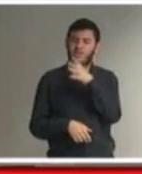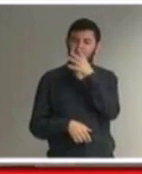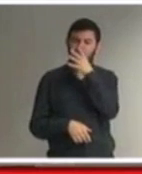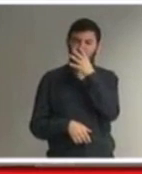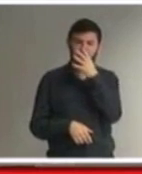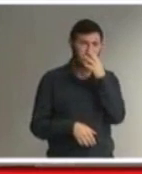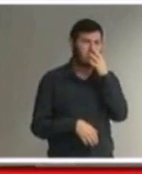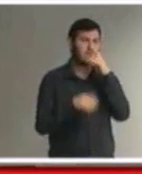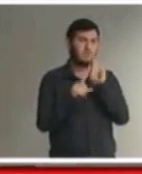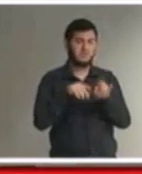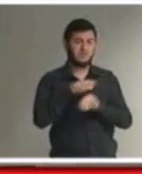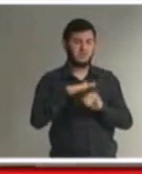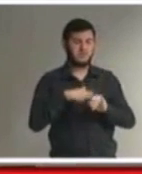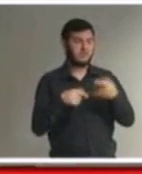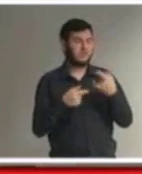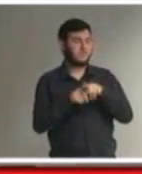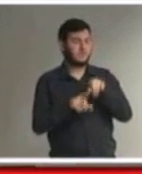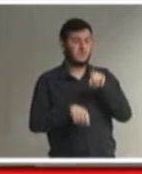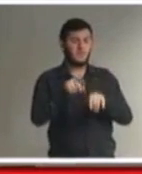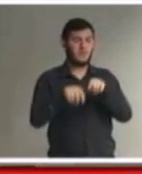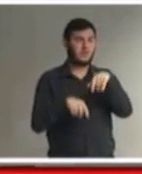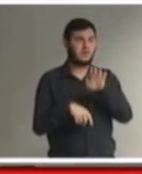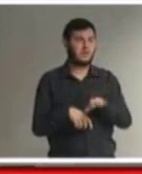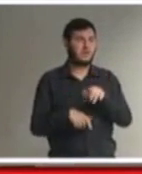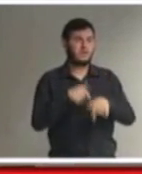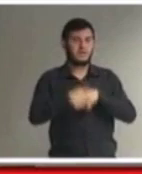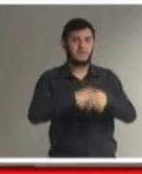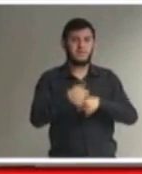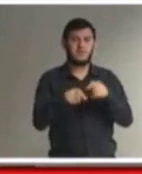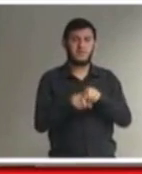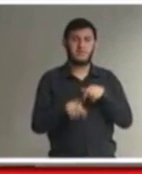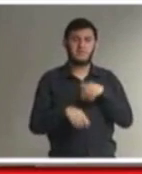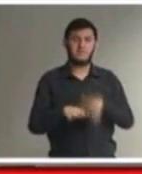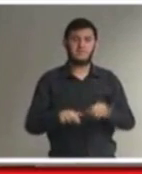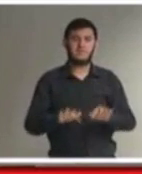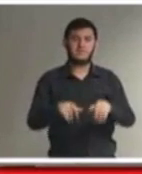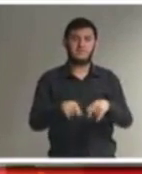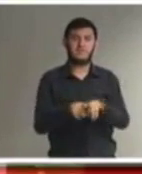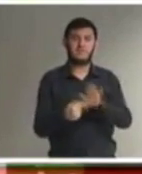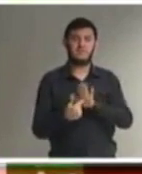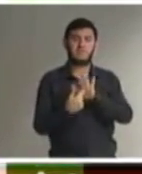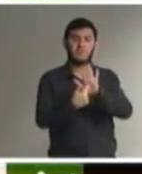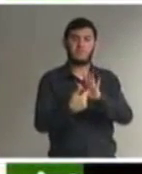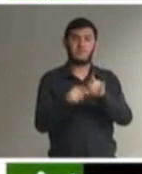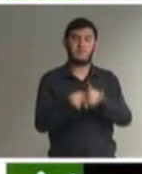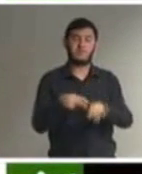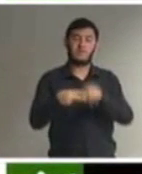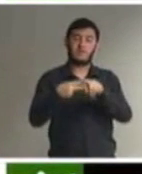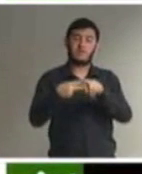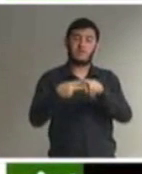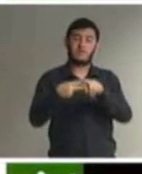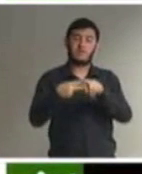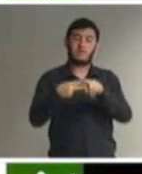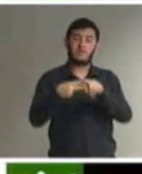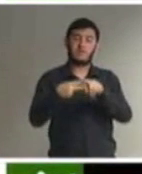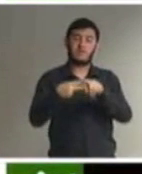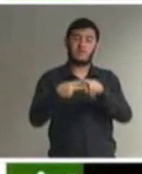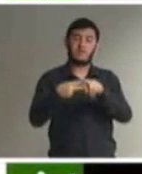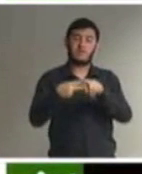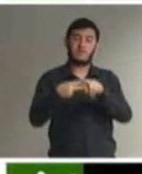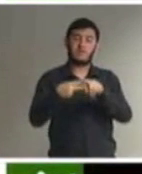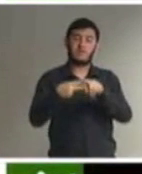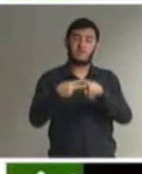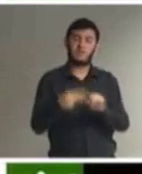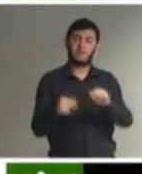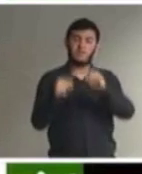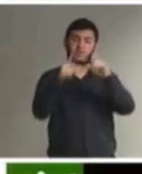com quem trabalhar com quem oferecer serviço e eu finalizo aqui mostrando uma foto duas fotos na realidade fotos na